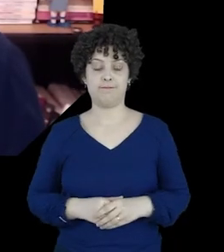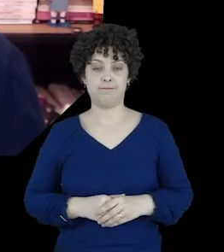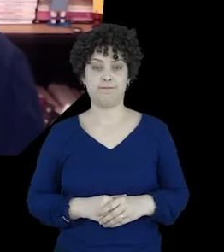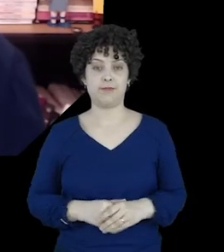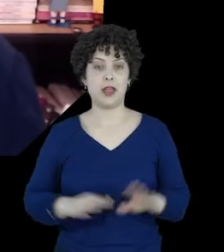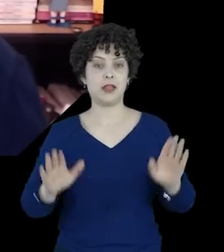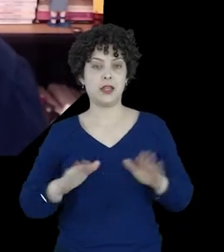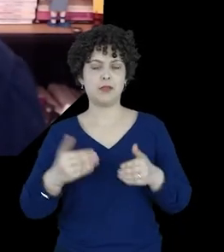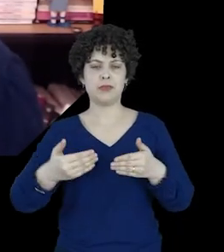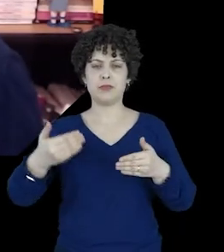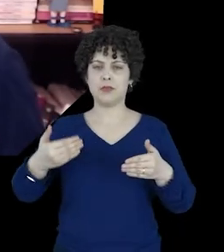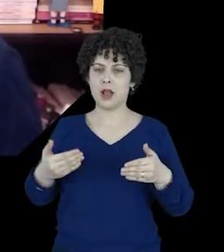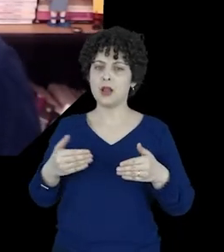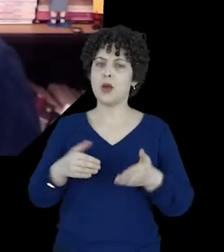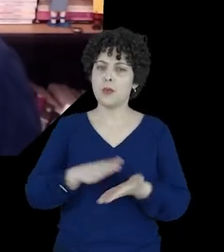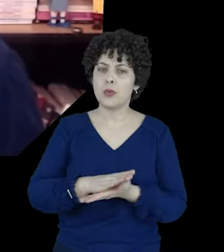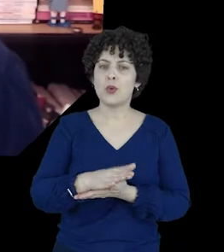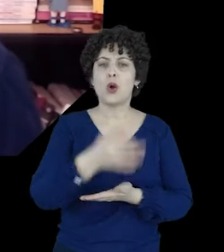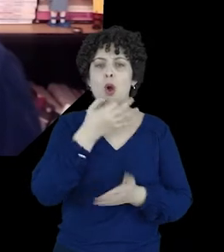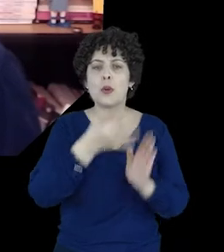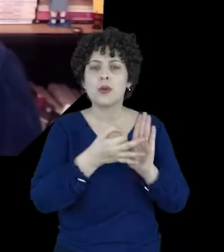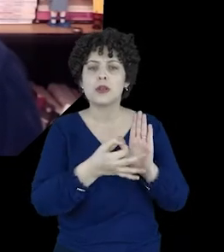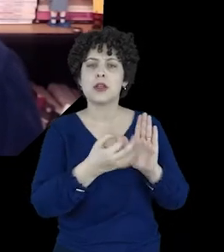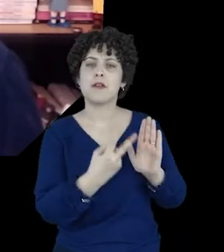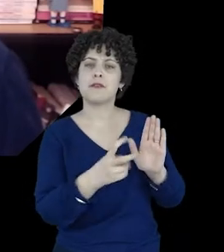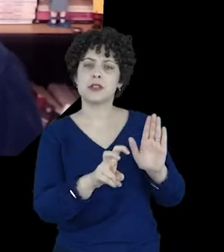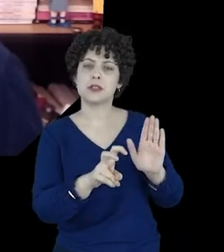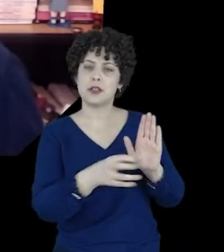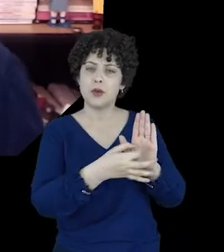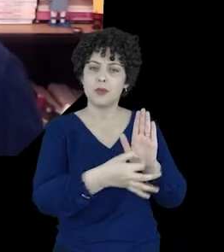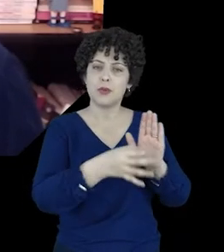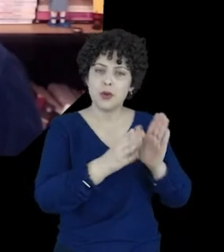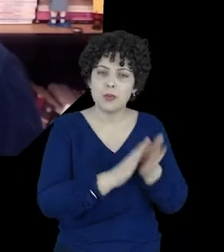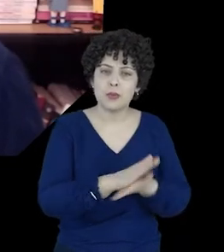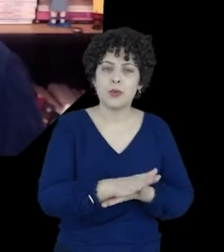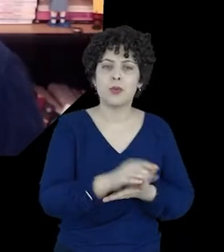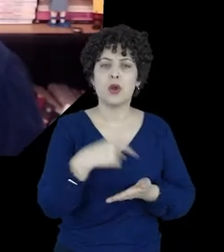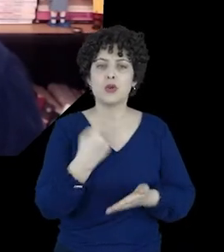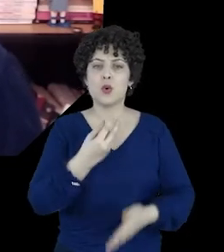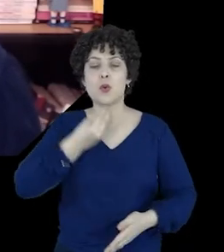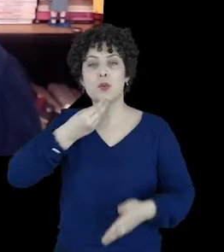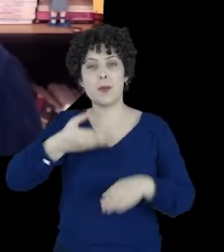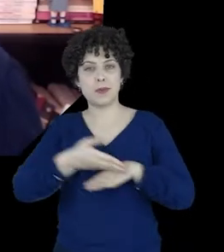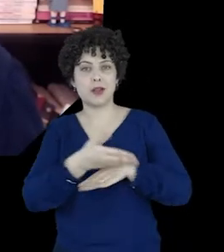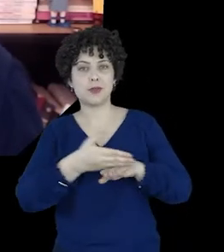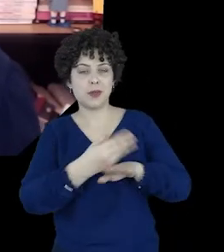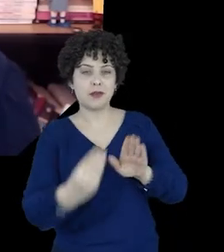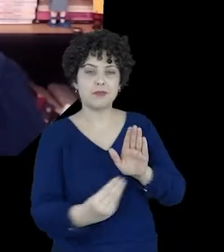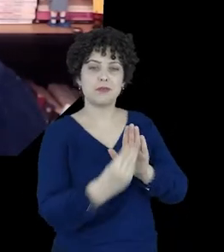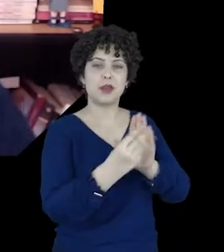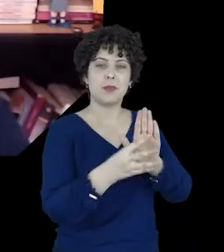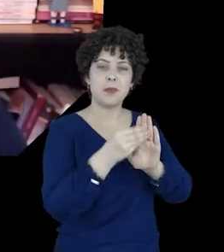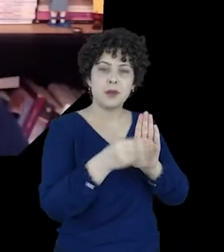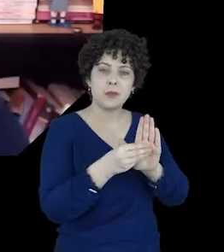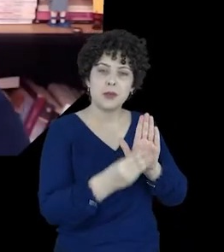Não muito tempo atrás, foi publicado o comentário número 25, do qual tivemos a oportunidade de participar.